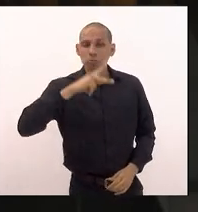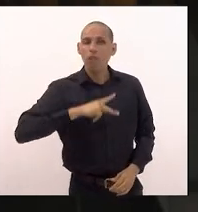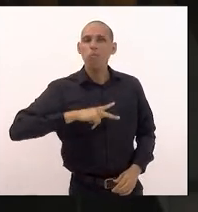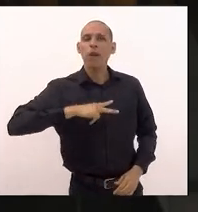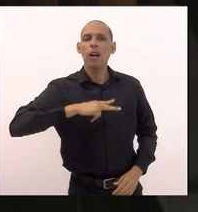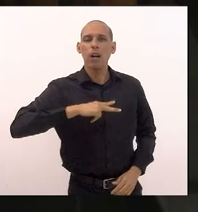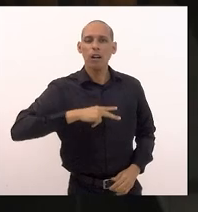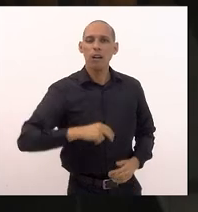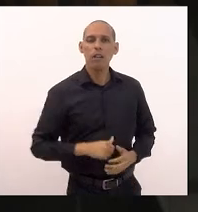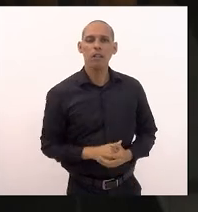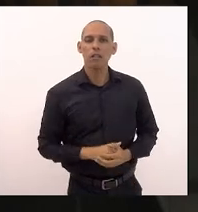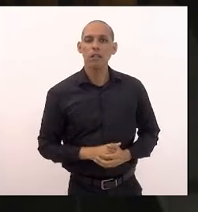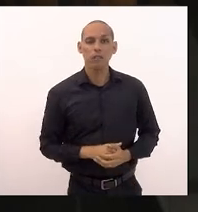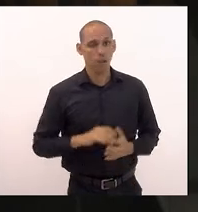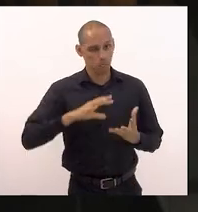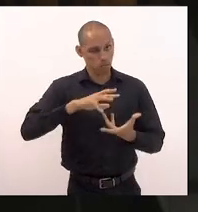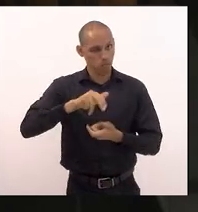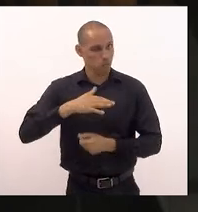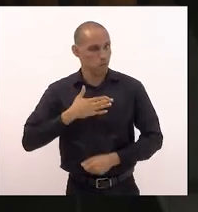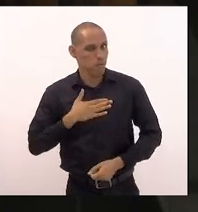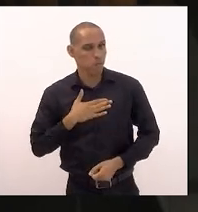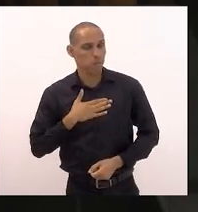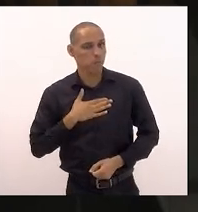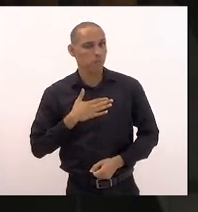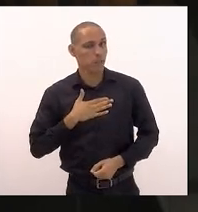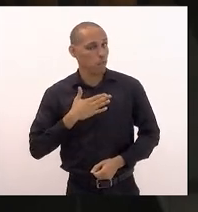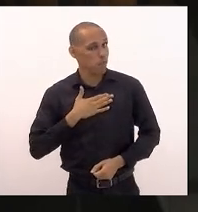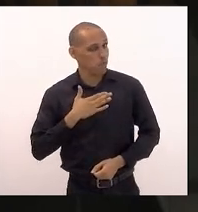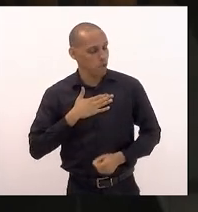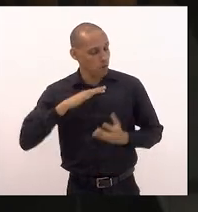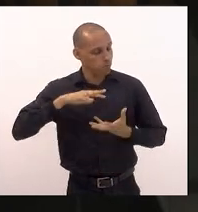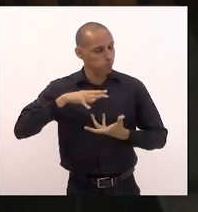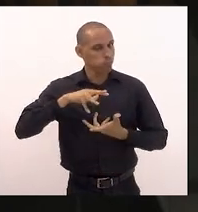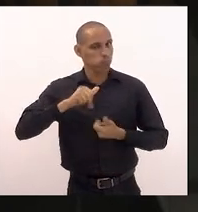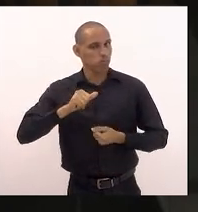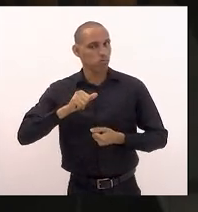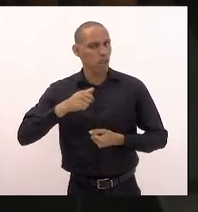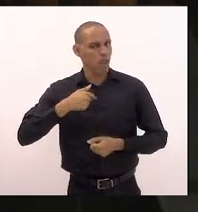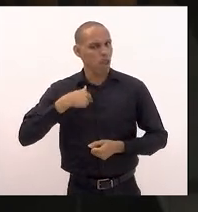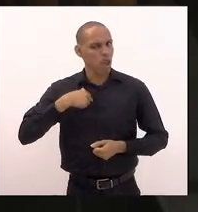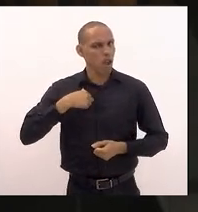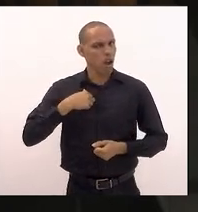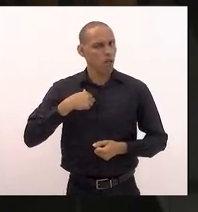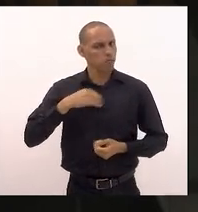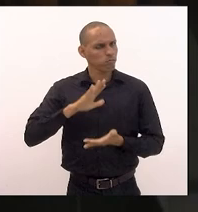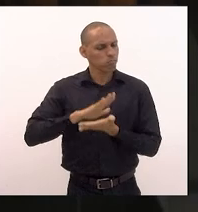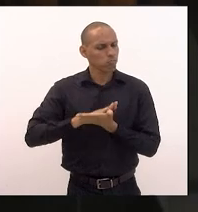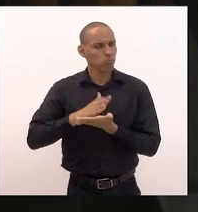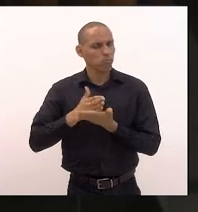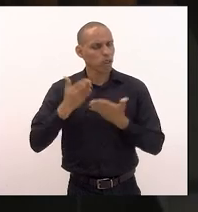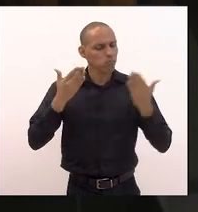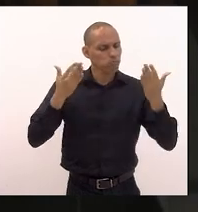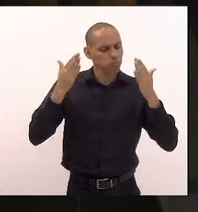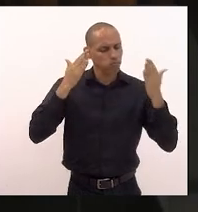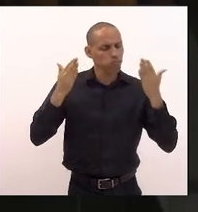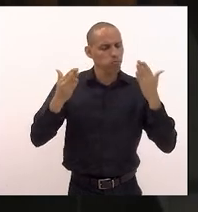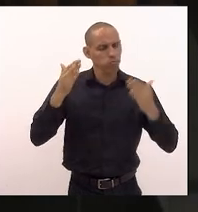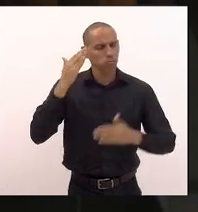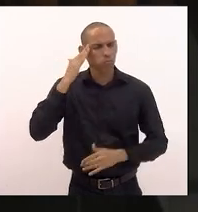no meu mundo no meu mundo e na minha interpretação jurídica no mundo que eu vivo